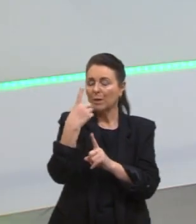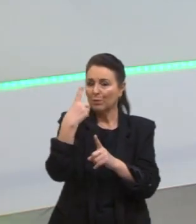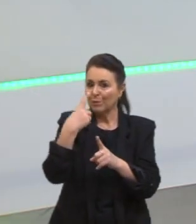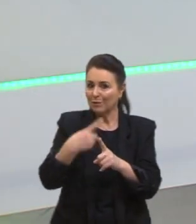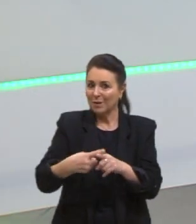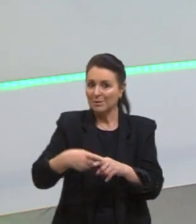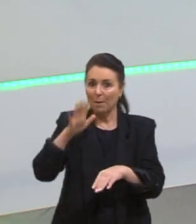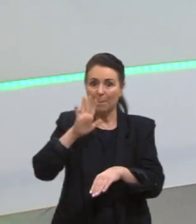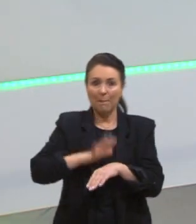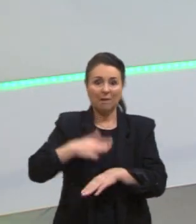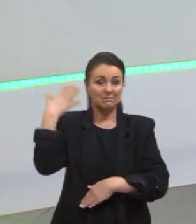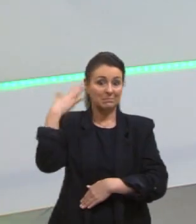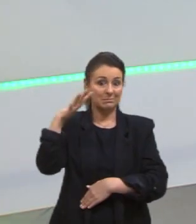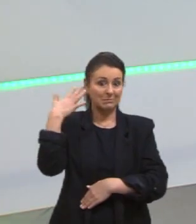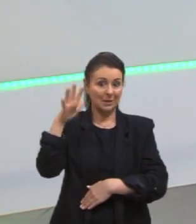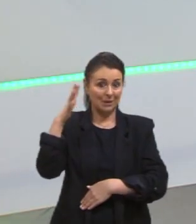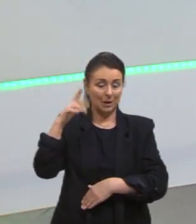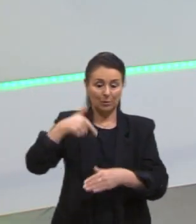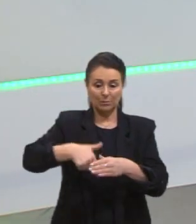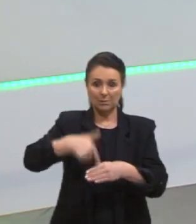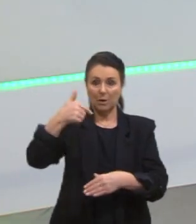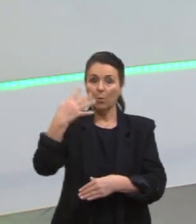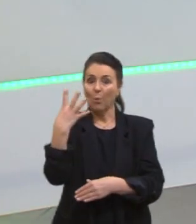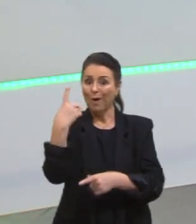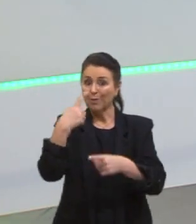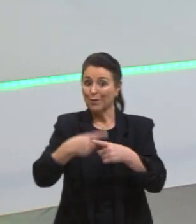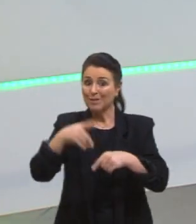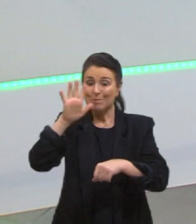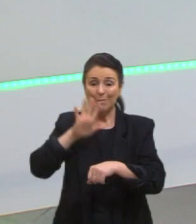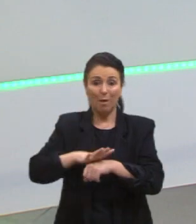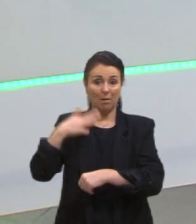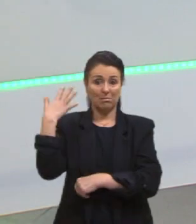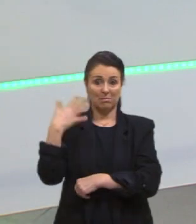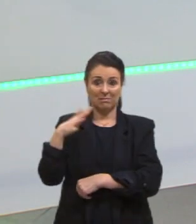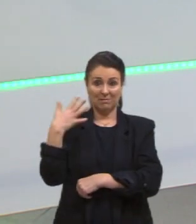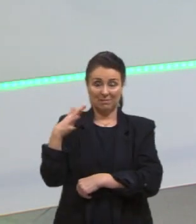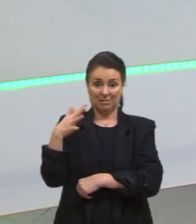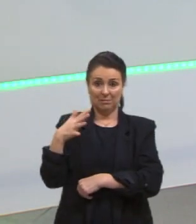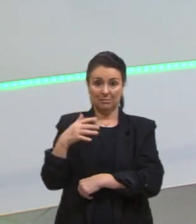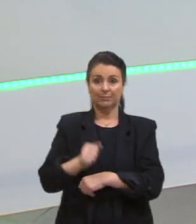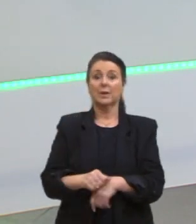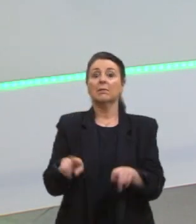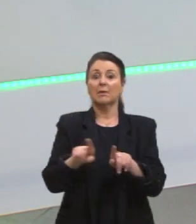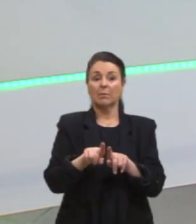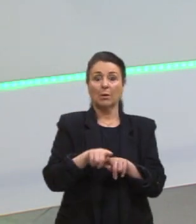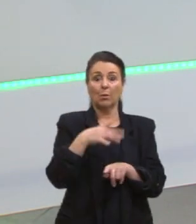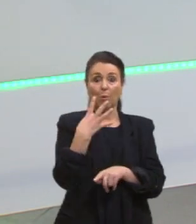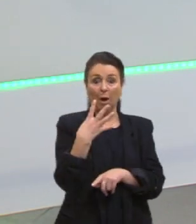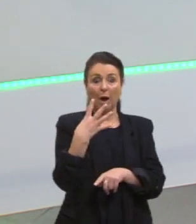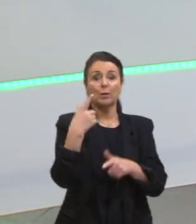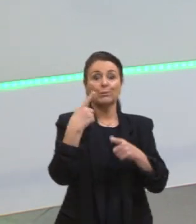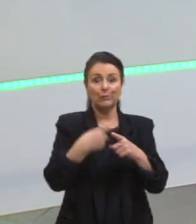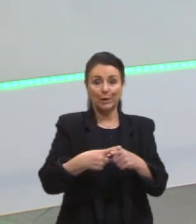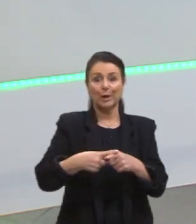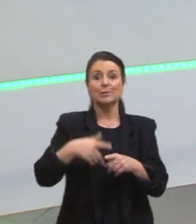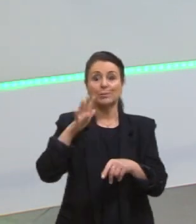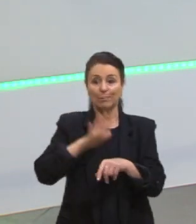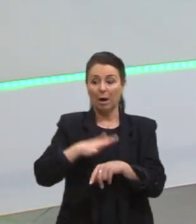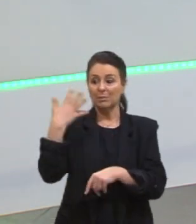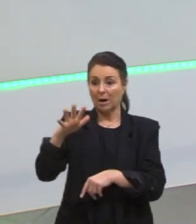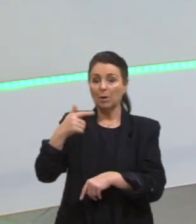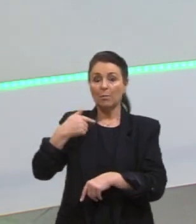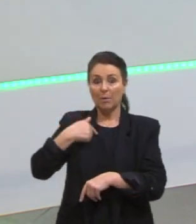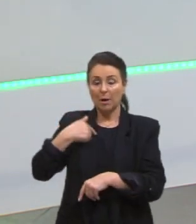caro o petróleo. Se fica quatro vezes mais caro, é no mínimo quatro vezes mais caro pra mim adquirir os seus